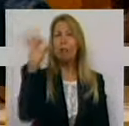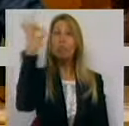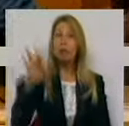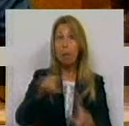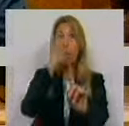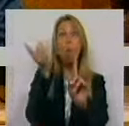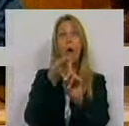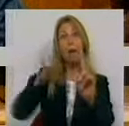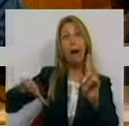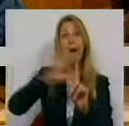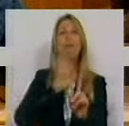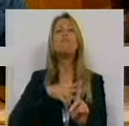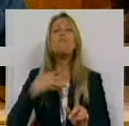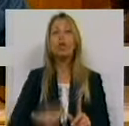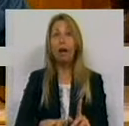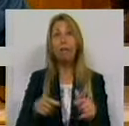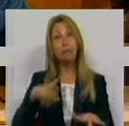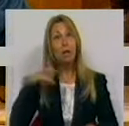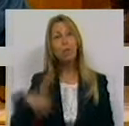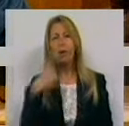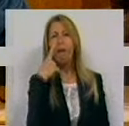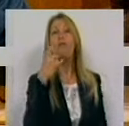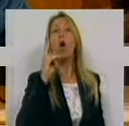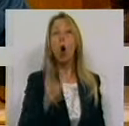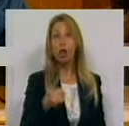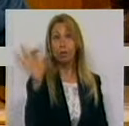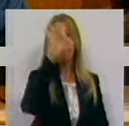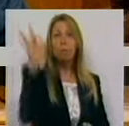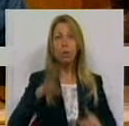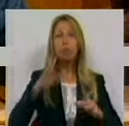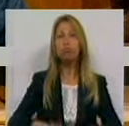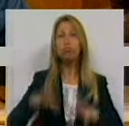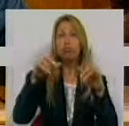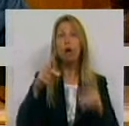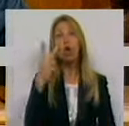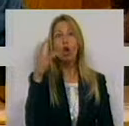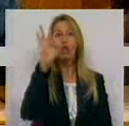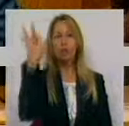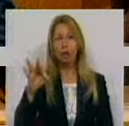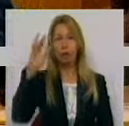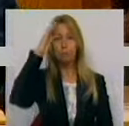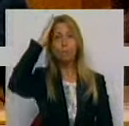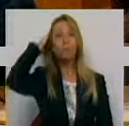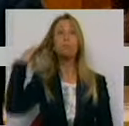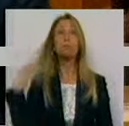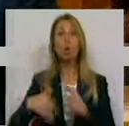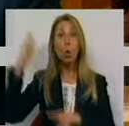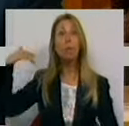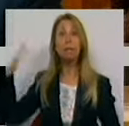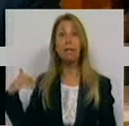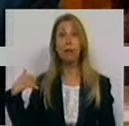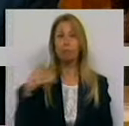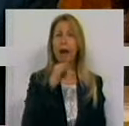panorama mundial. Em Portugal verificam-se taxas de crescimento na ordem dos dois dígitos. No passado, o